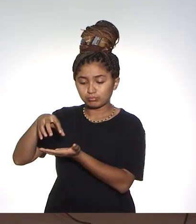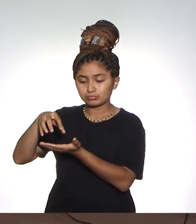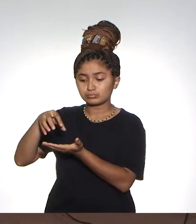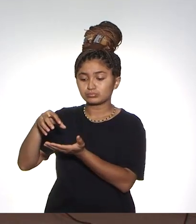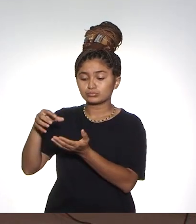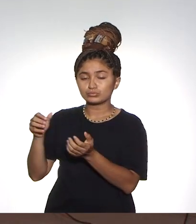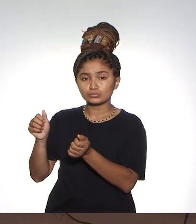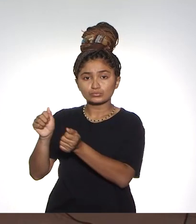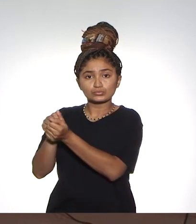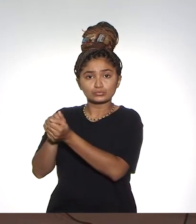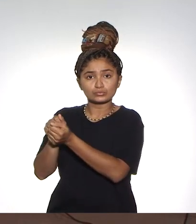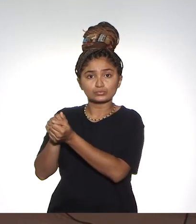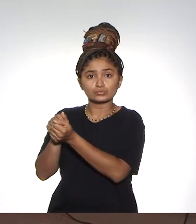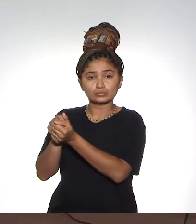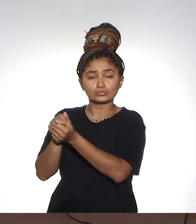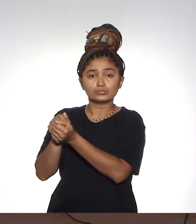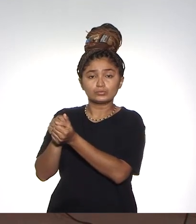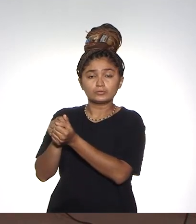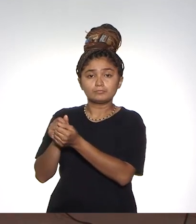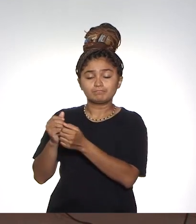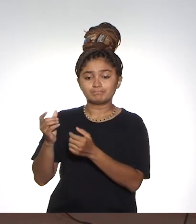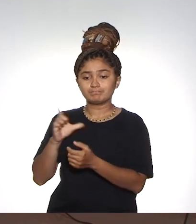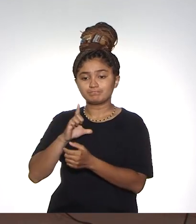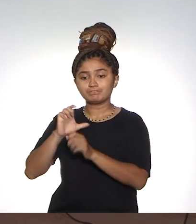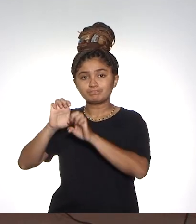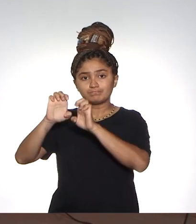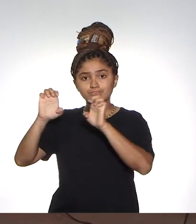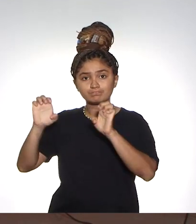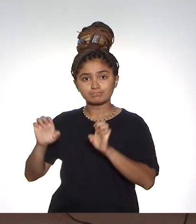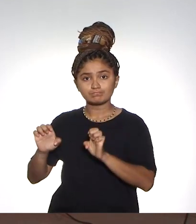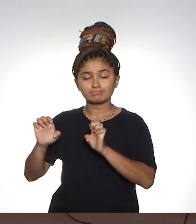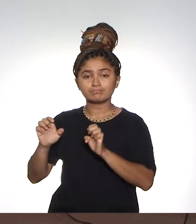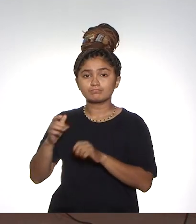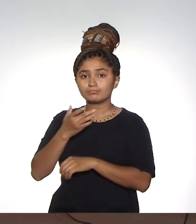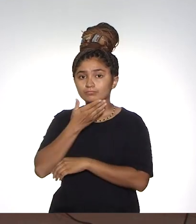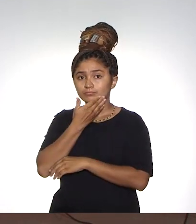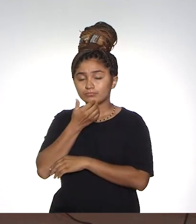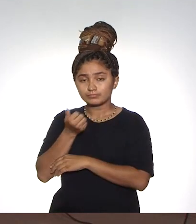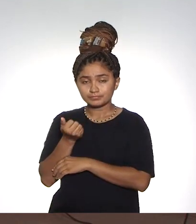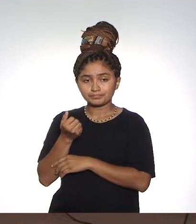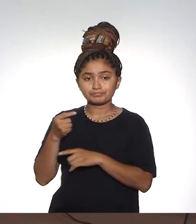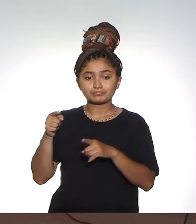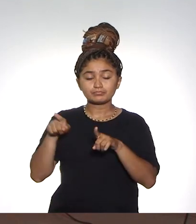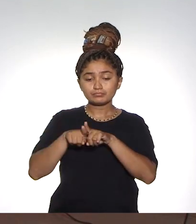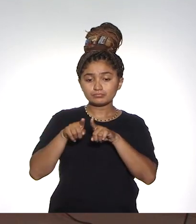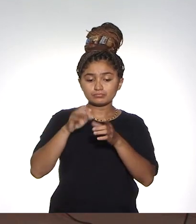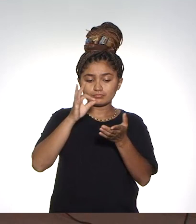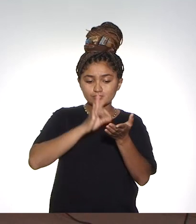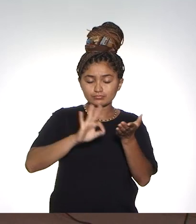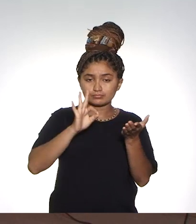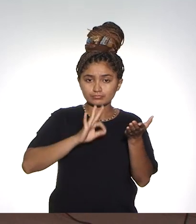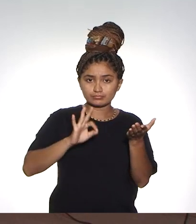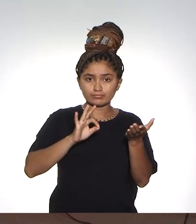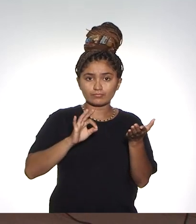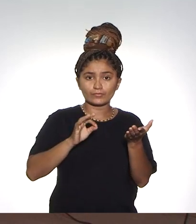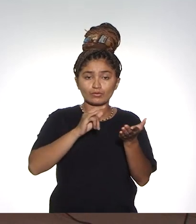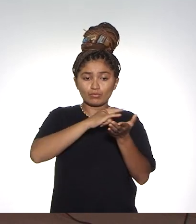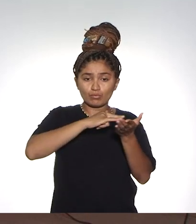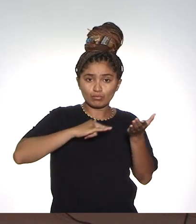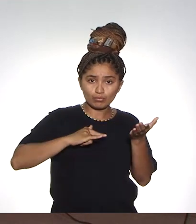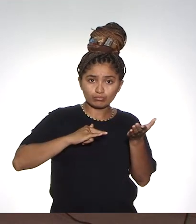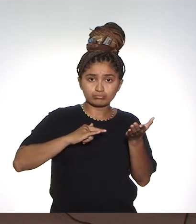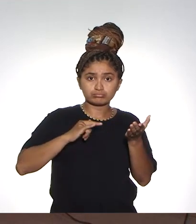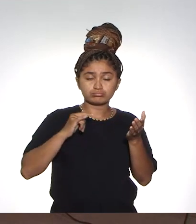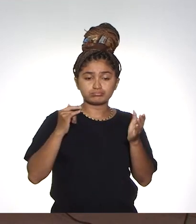para essa policlínica, que terá uma infraestrutura muito melhor. Recentemente, também assinamos o contrato para